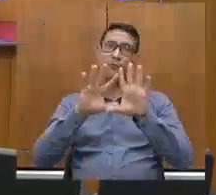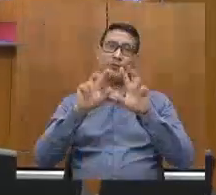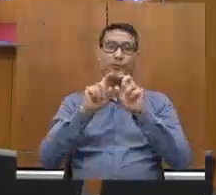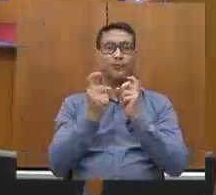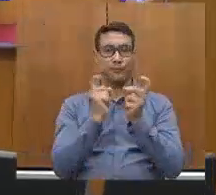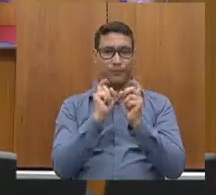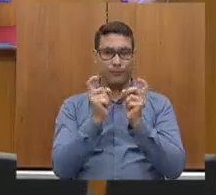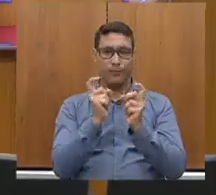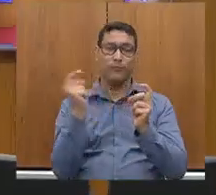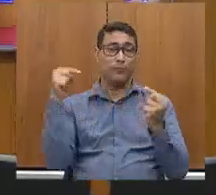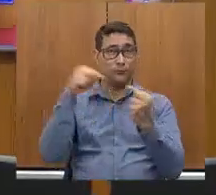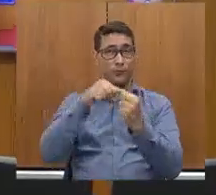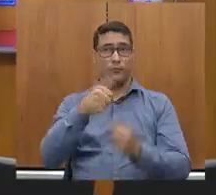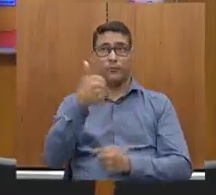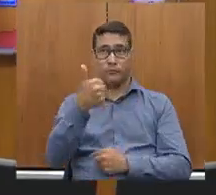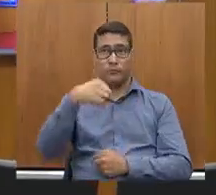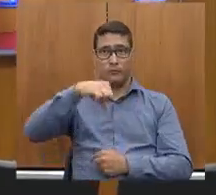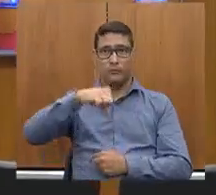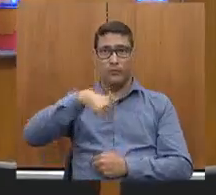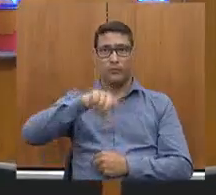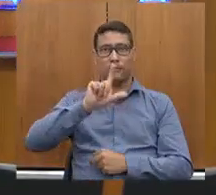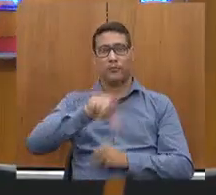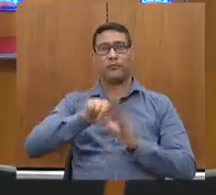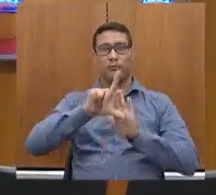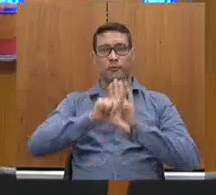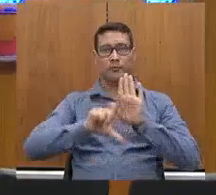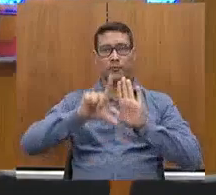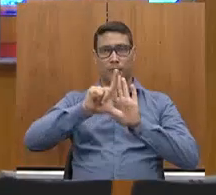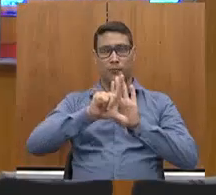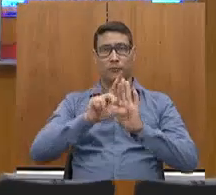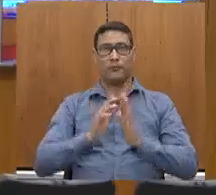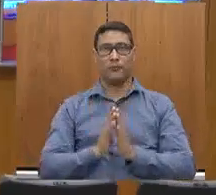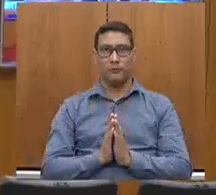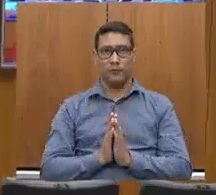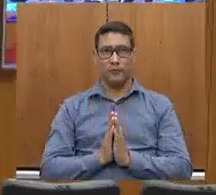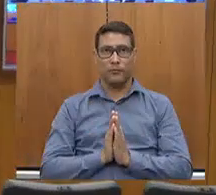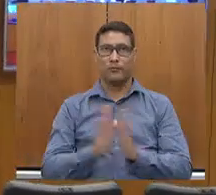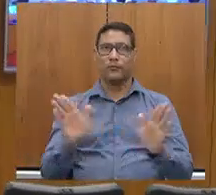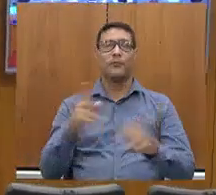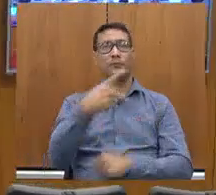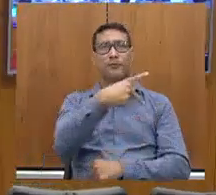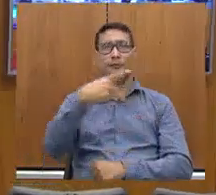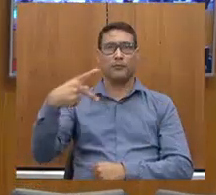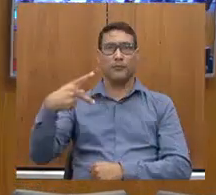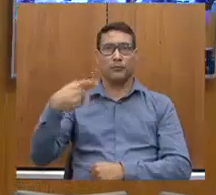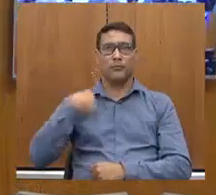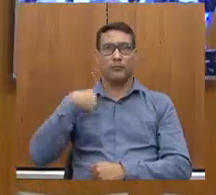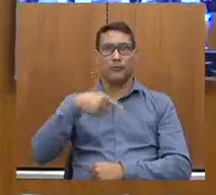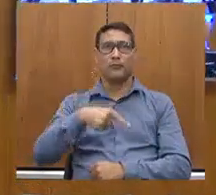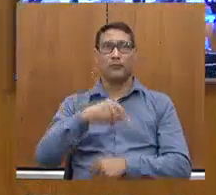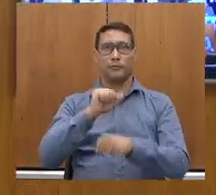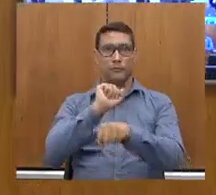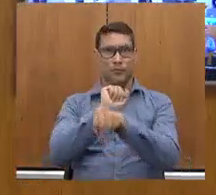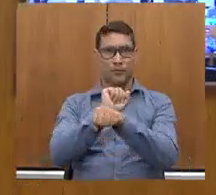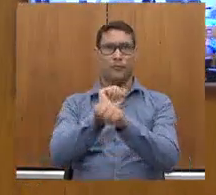ordinária da 19ª legislatura. A presidência suspende a reunião